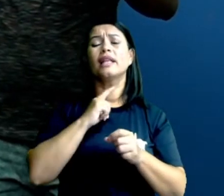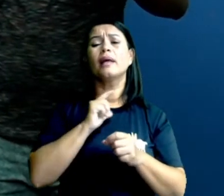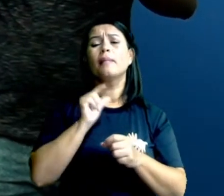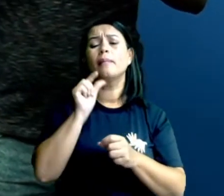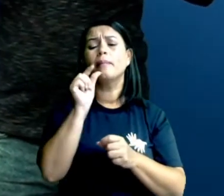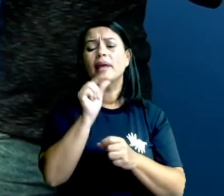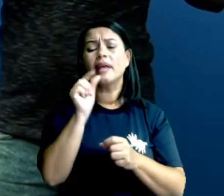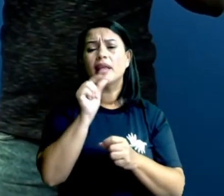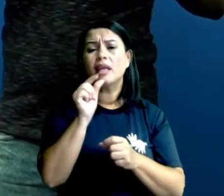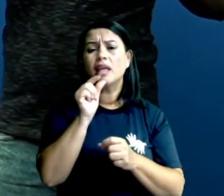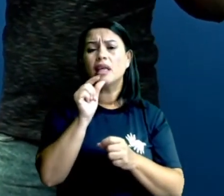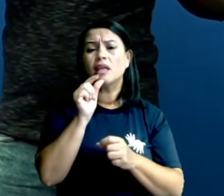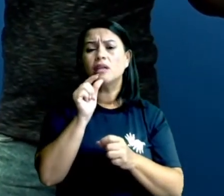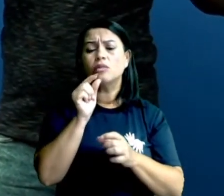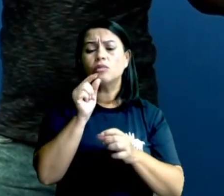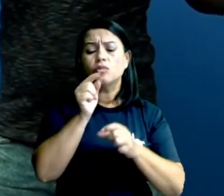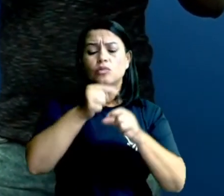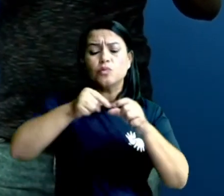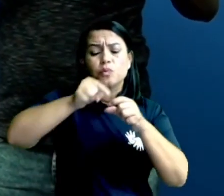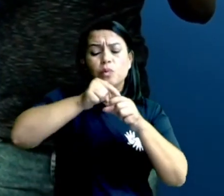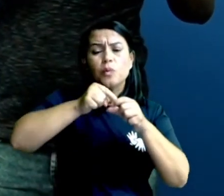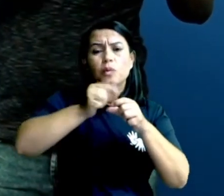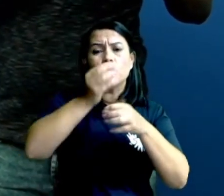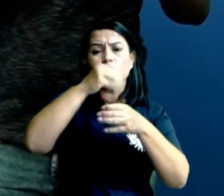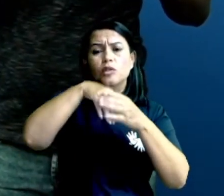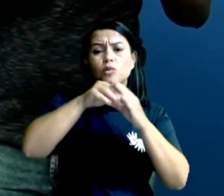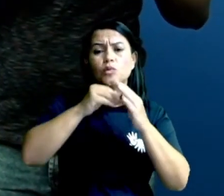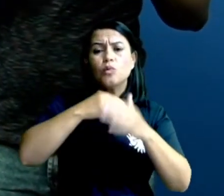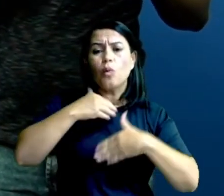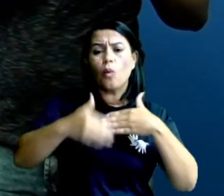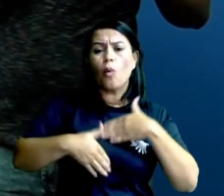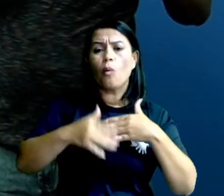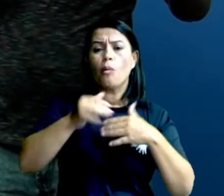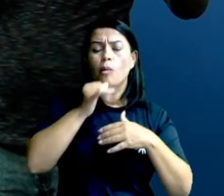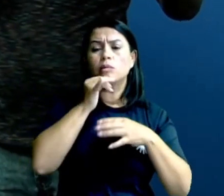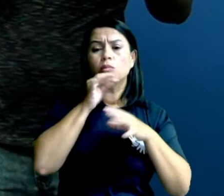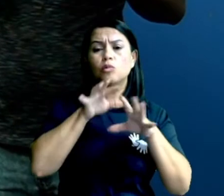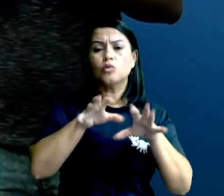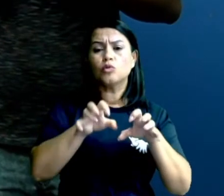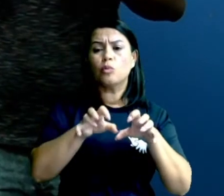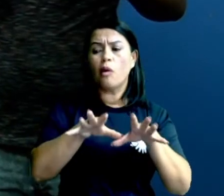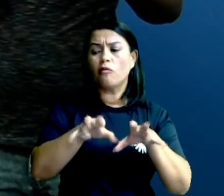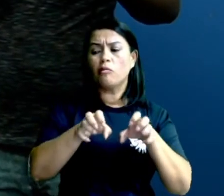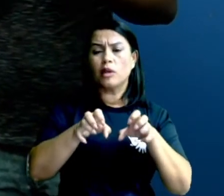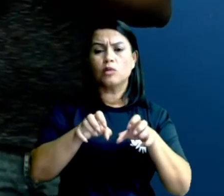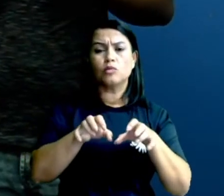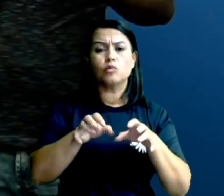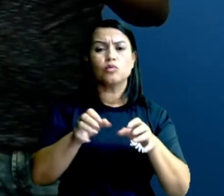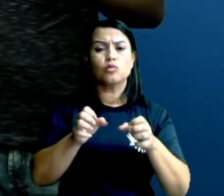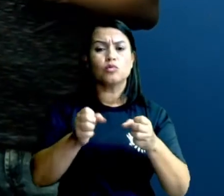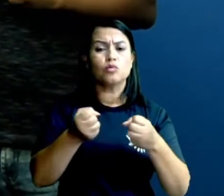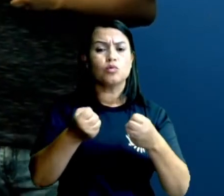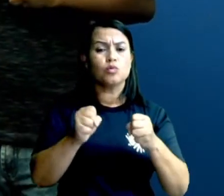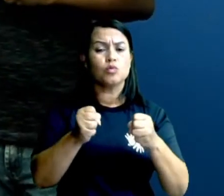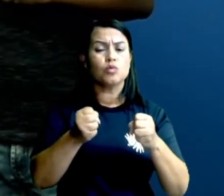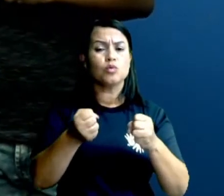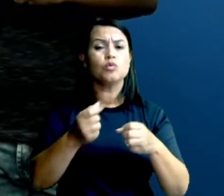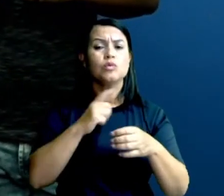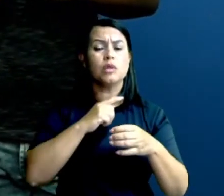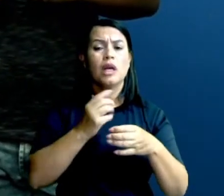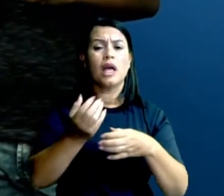orifícios no seu corpo que, junto com a movimentação dos músculos, auxiliam na entrada e saída